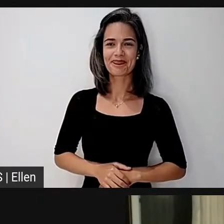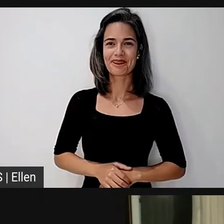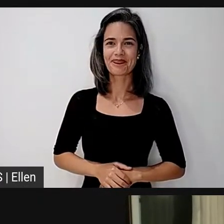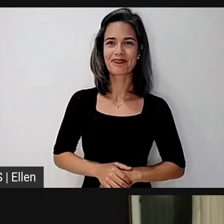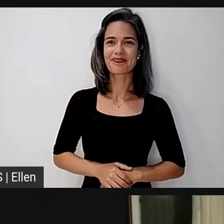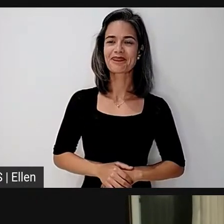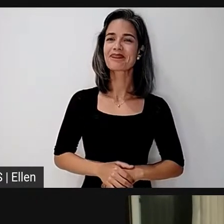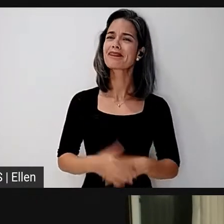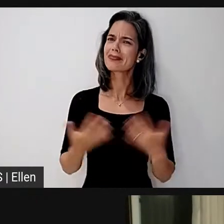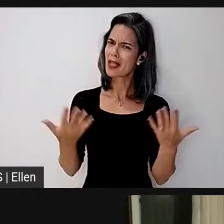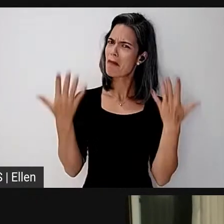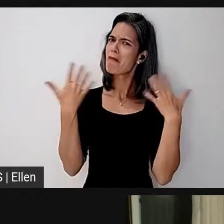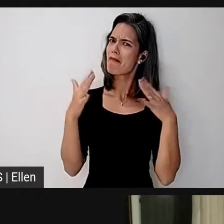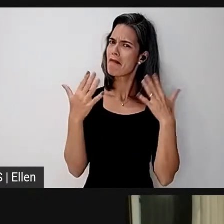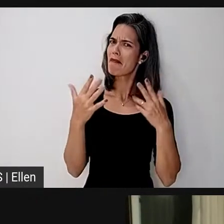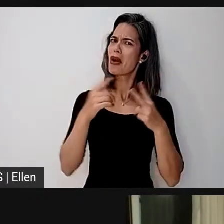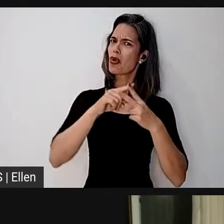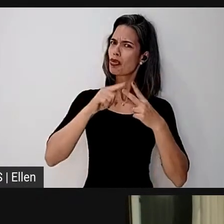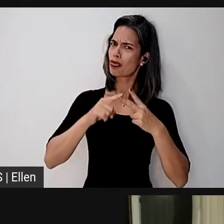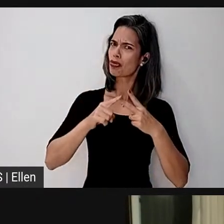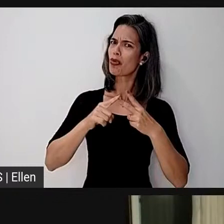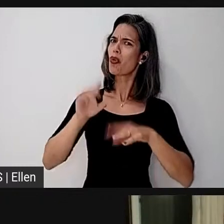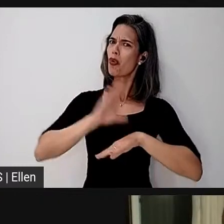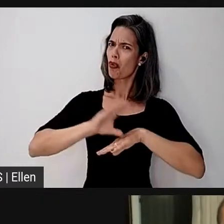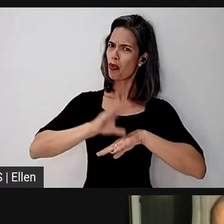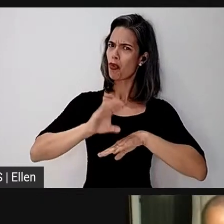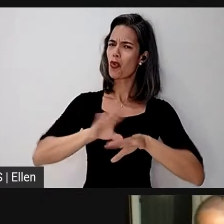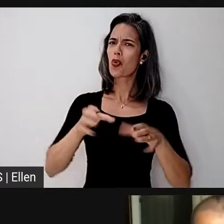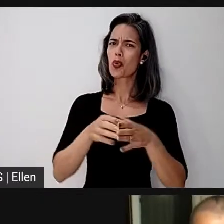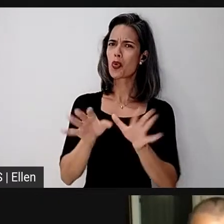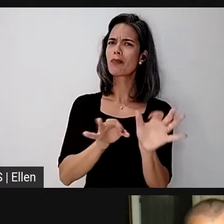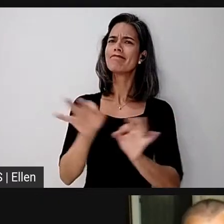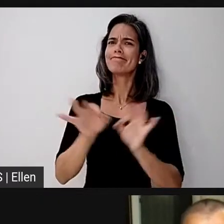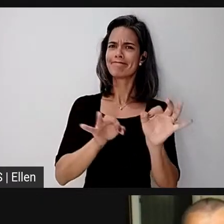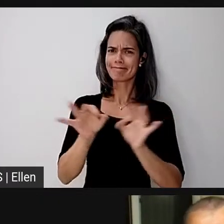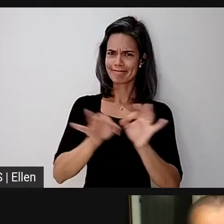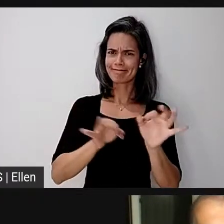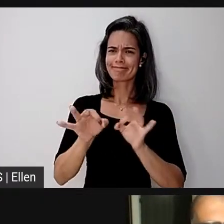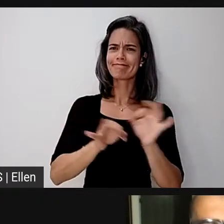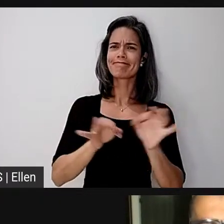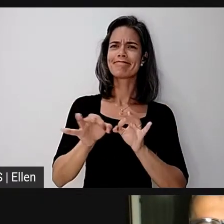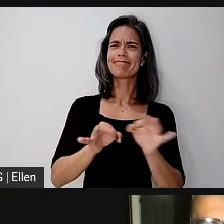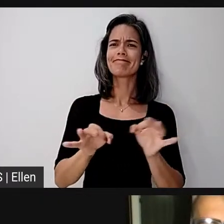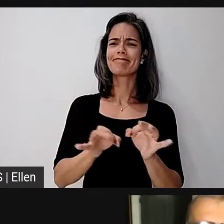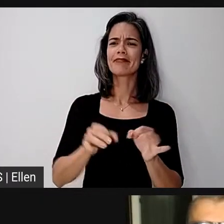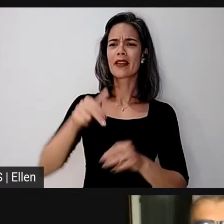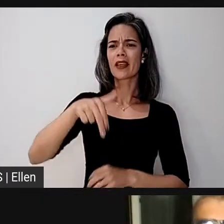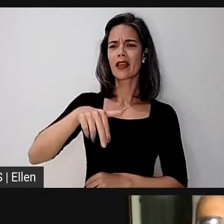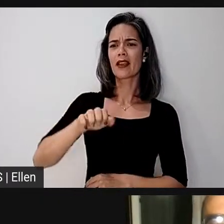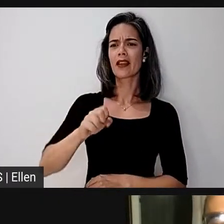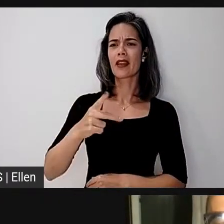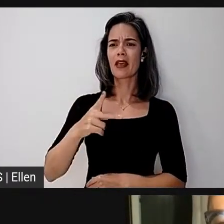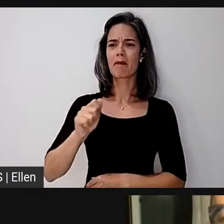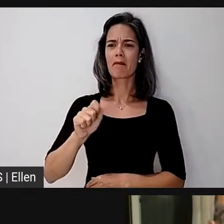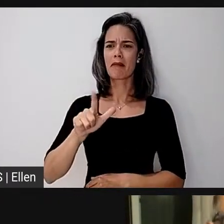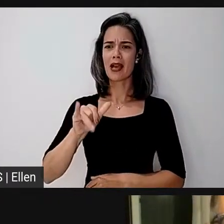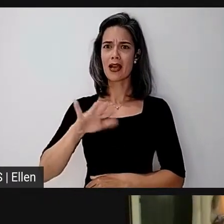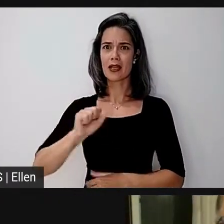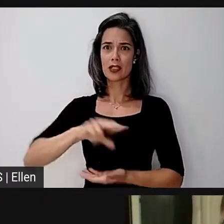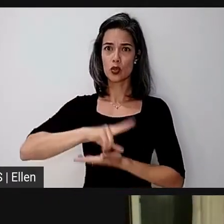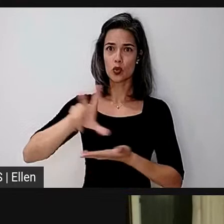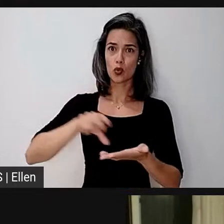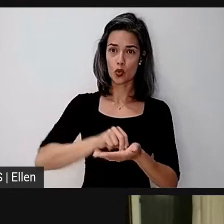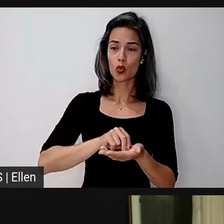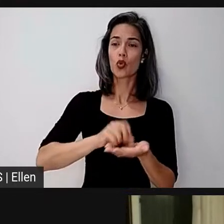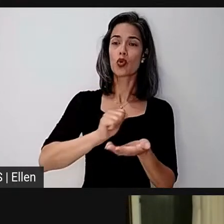Parabenizamos muito a equipe organizadora, me parece basicamente, os colegas do Nepal, do nosso núcleo de alfabetização